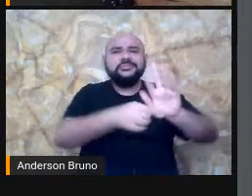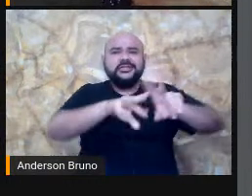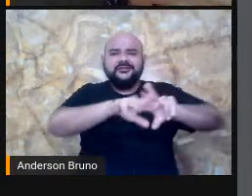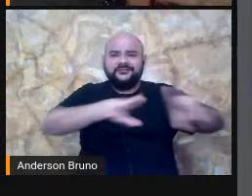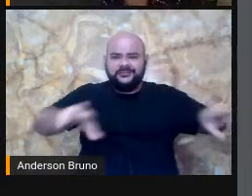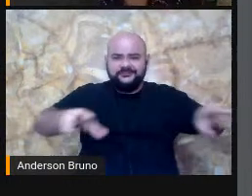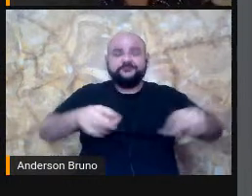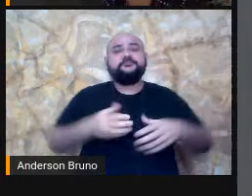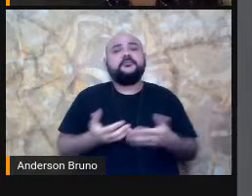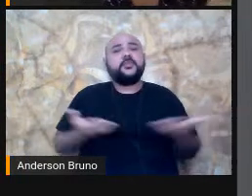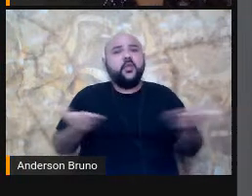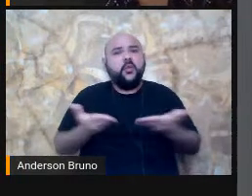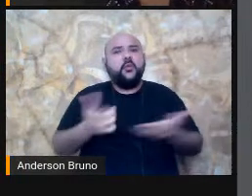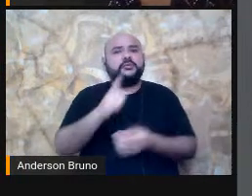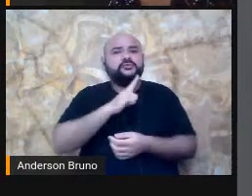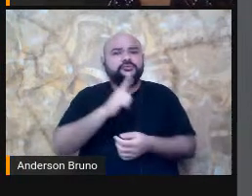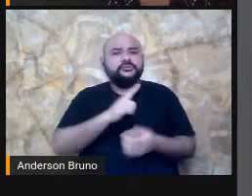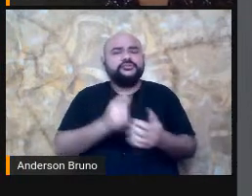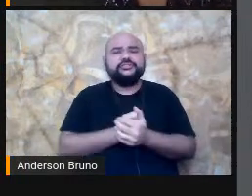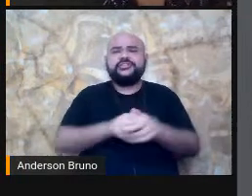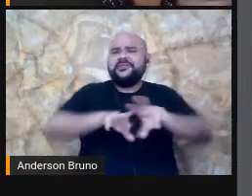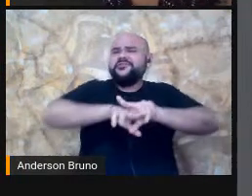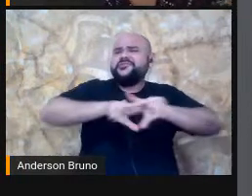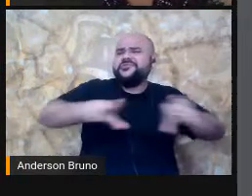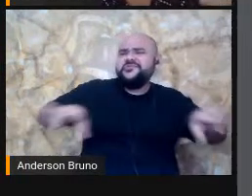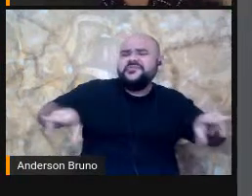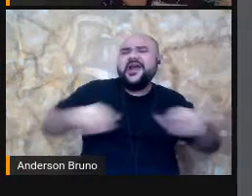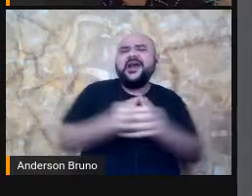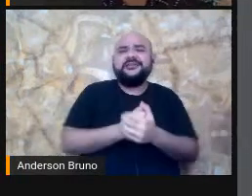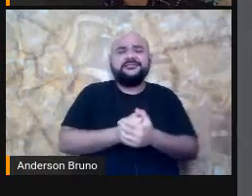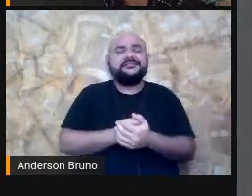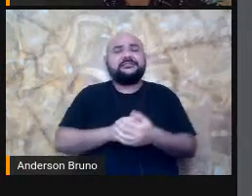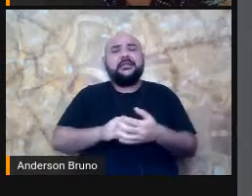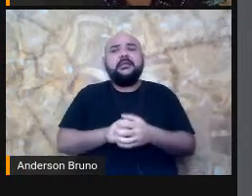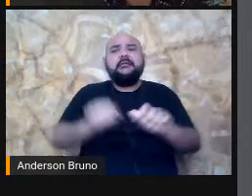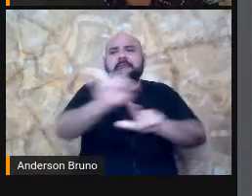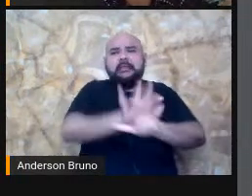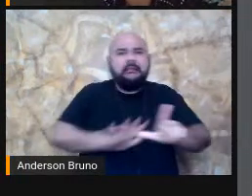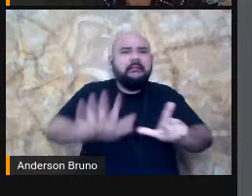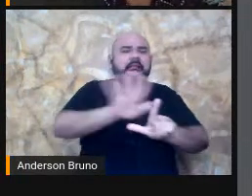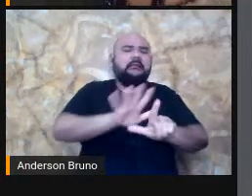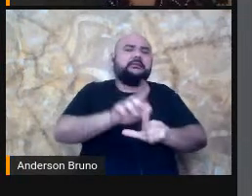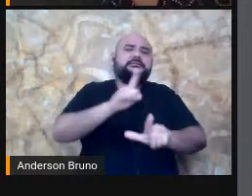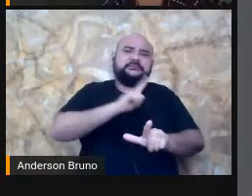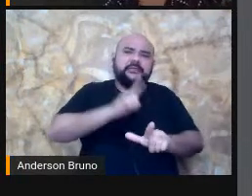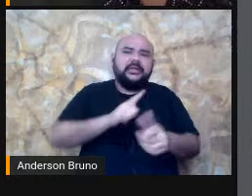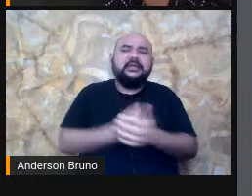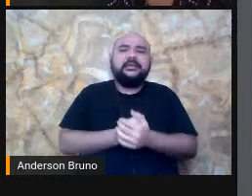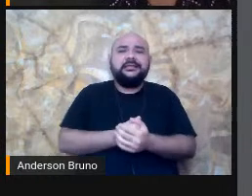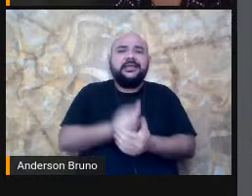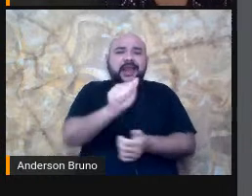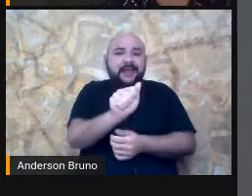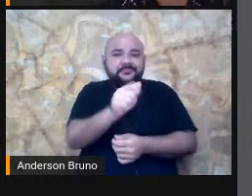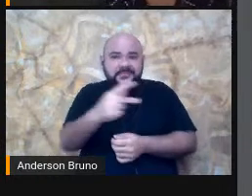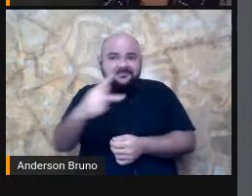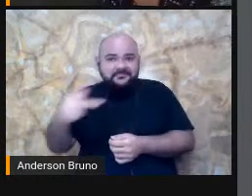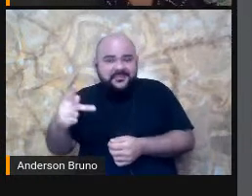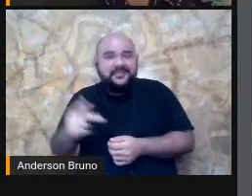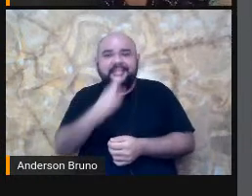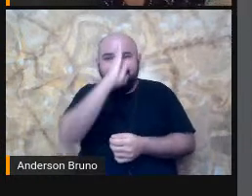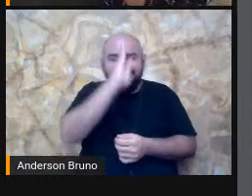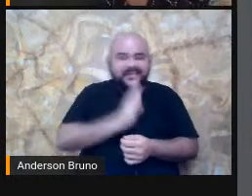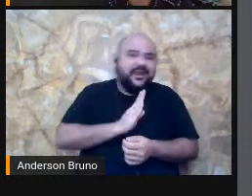Arasak Do Prancha Fácil Eu tenho Aplicativos Grátis Né Como Let Me Talk